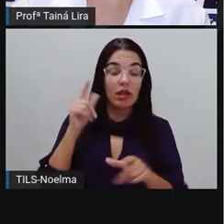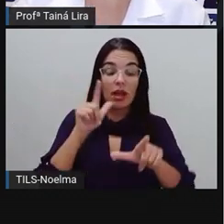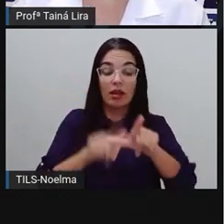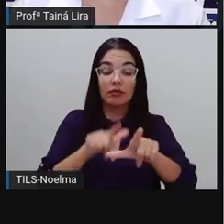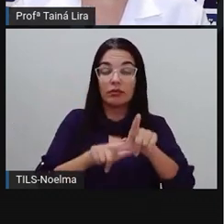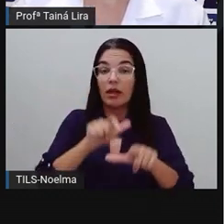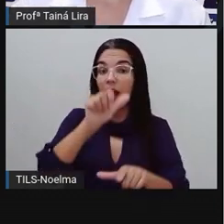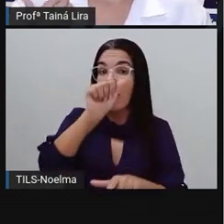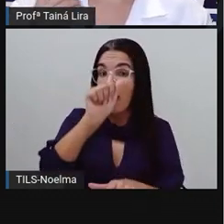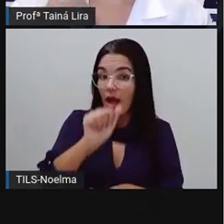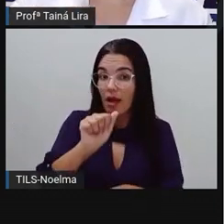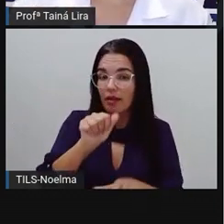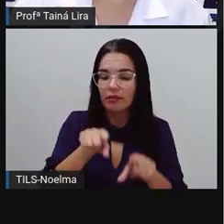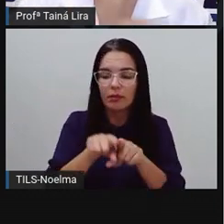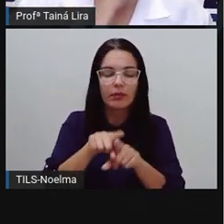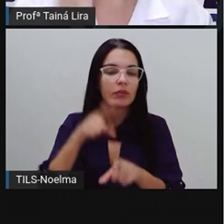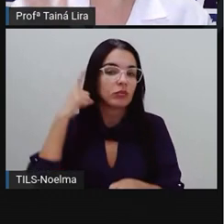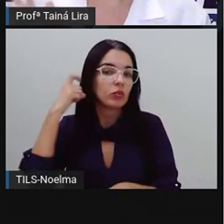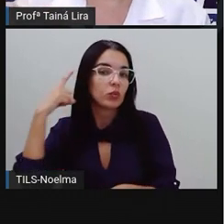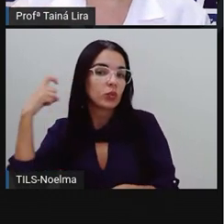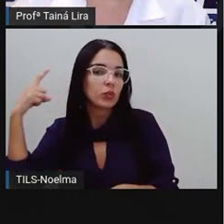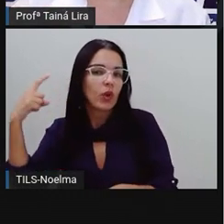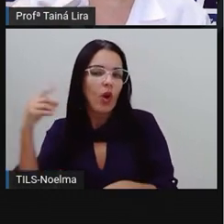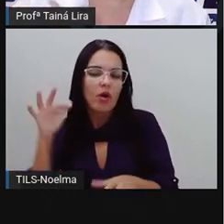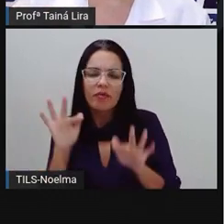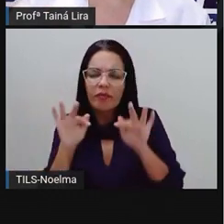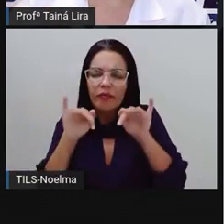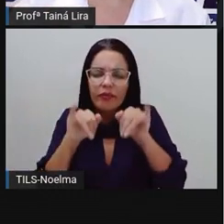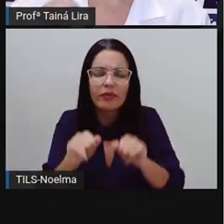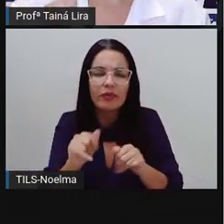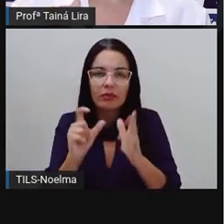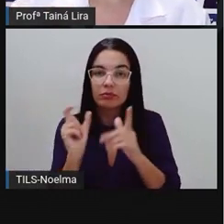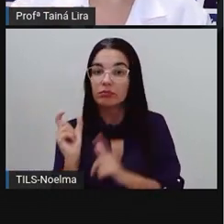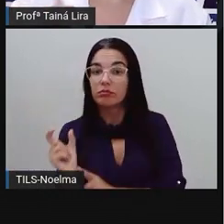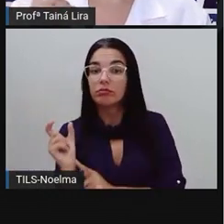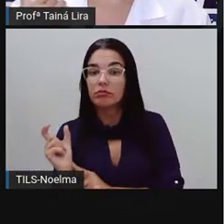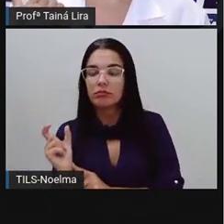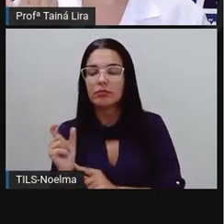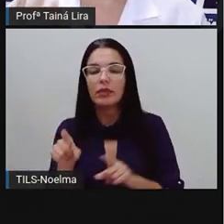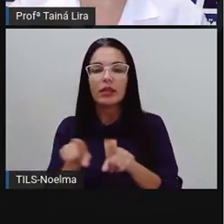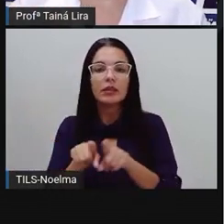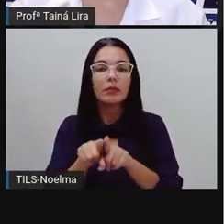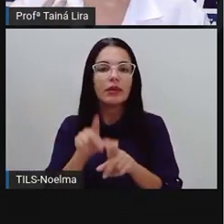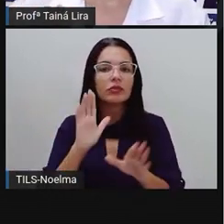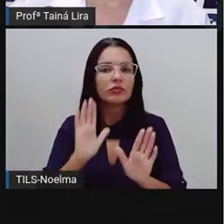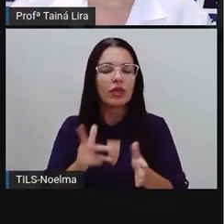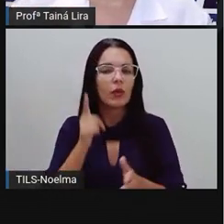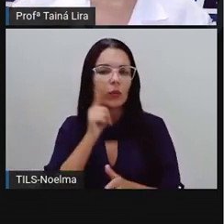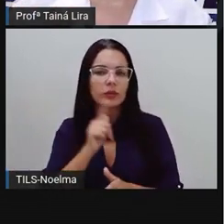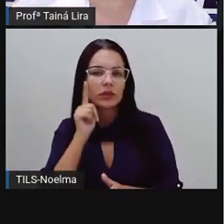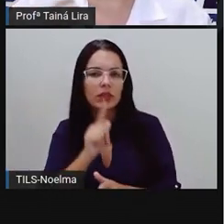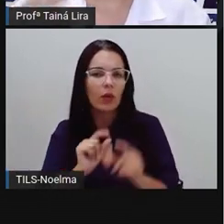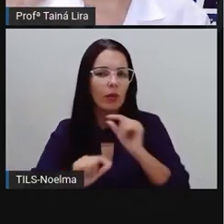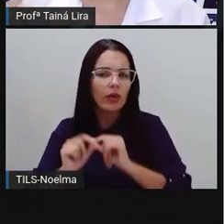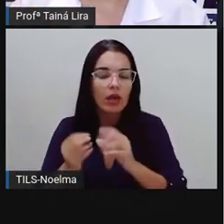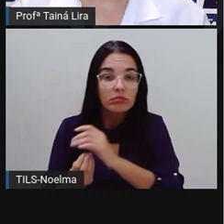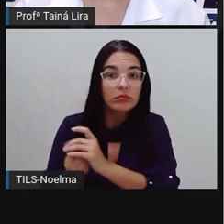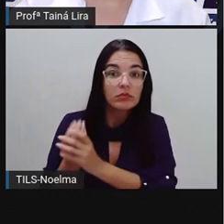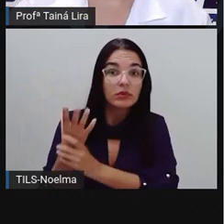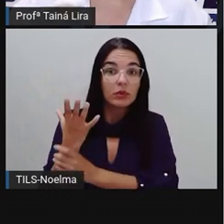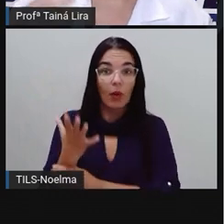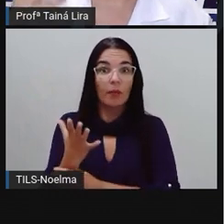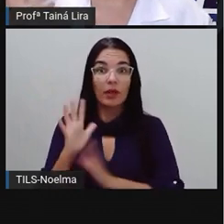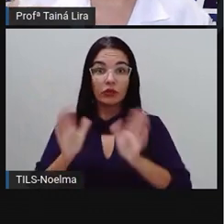E e da letra I, principalmente ali no finalzinho das palavras. E nós conseguimos descobrir